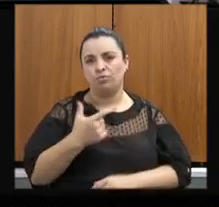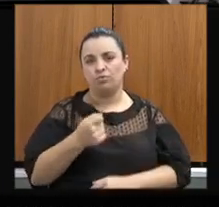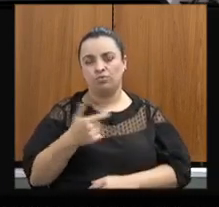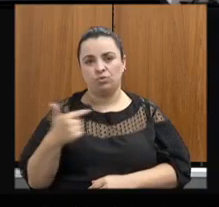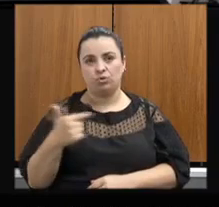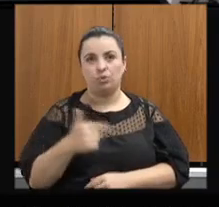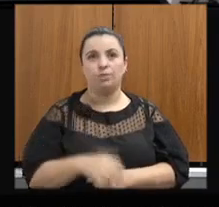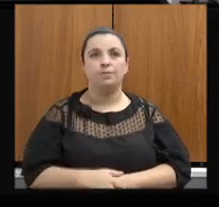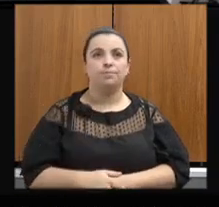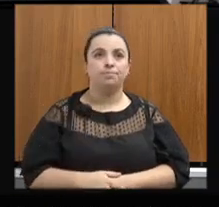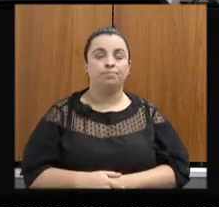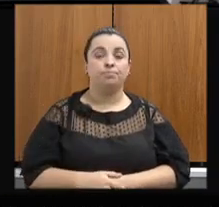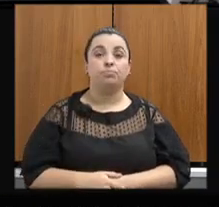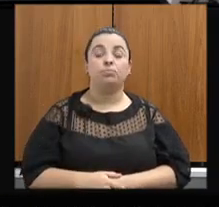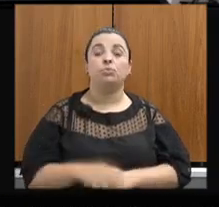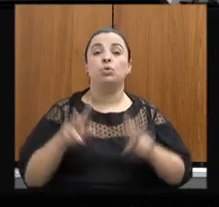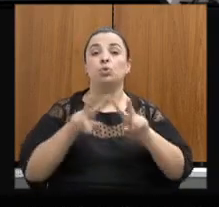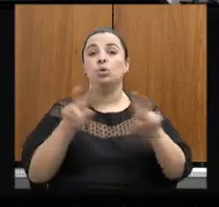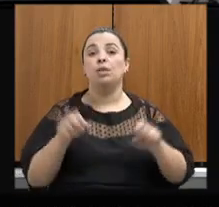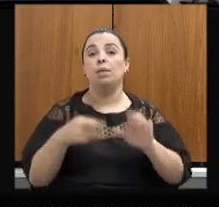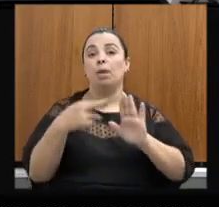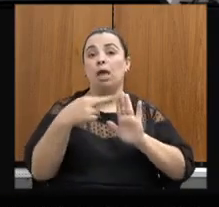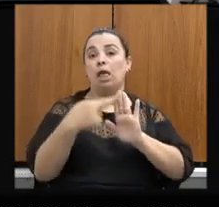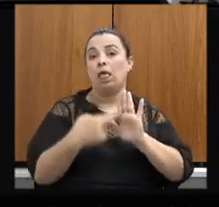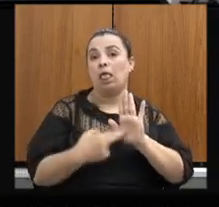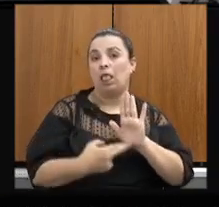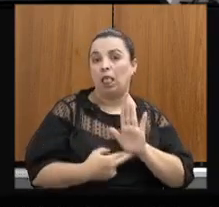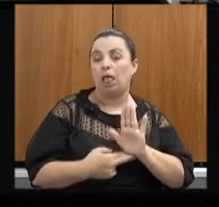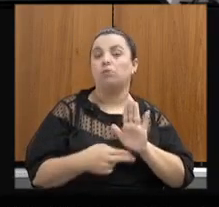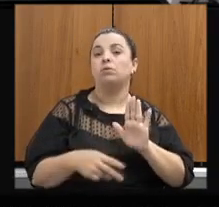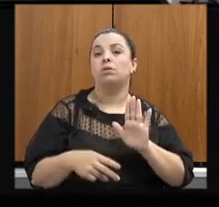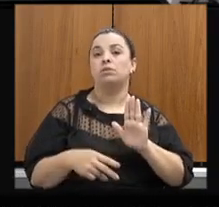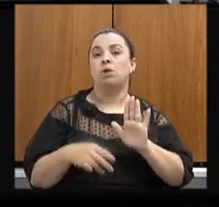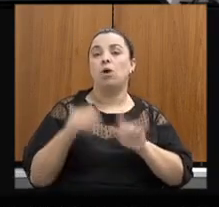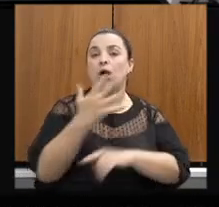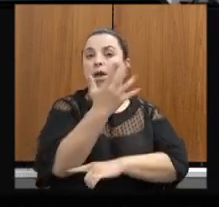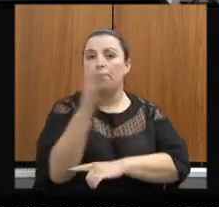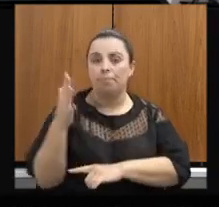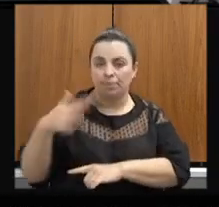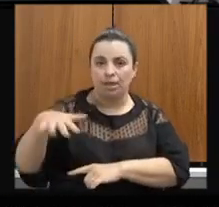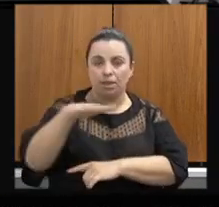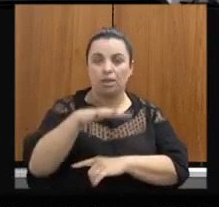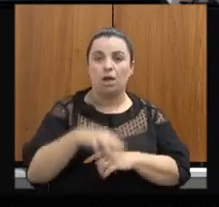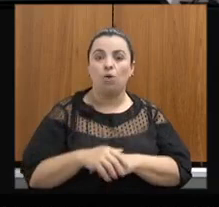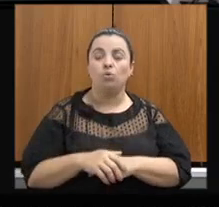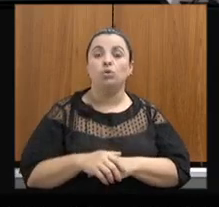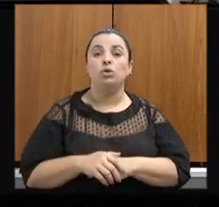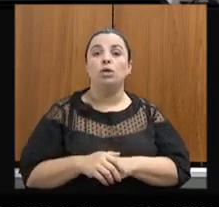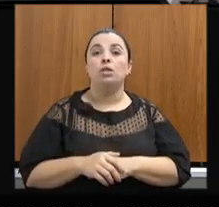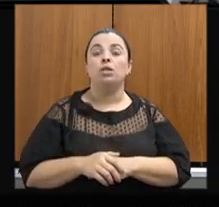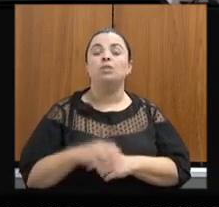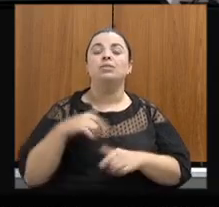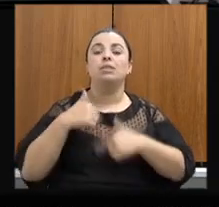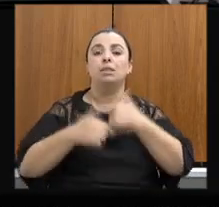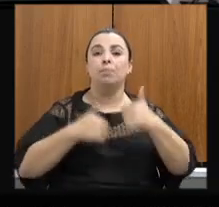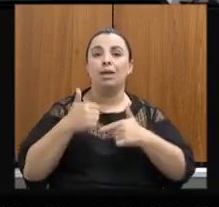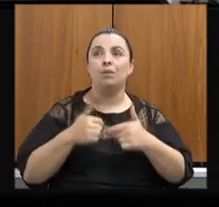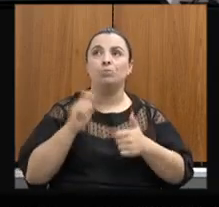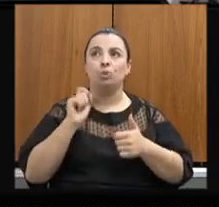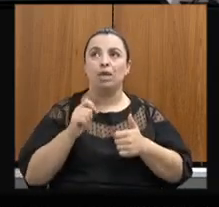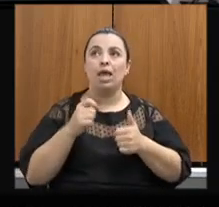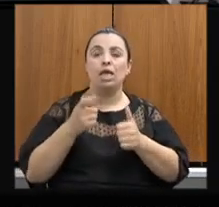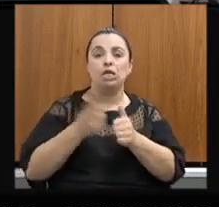No tema regularização ambiental, nós trabalhamos na conclusão do passivo de licenciamento